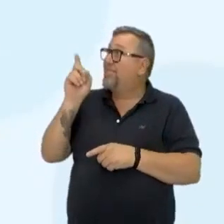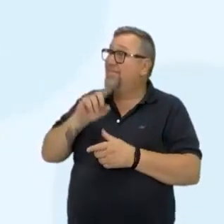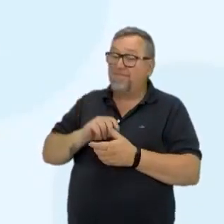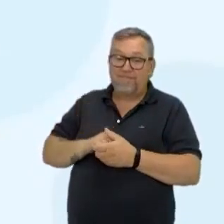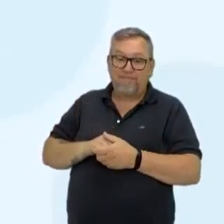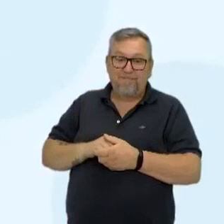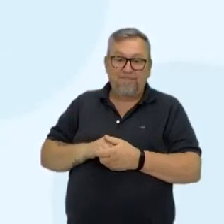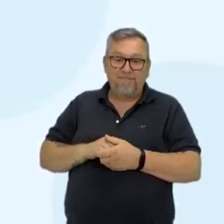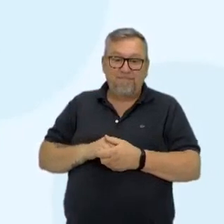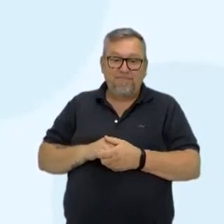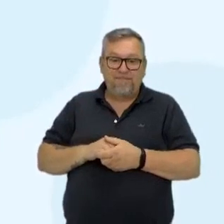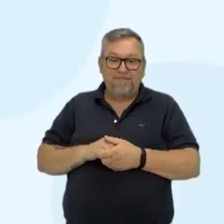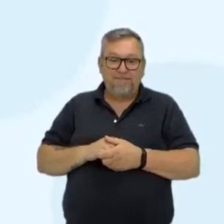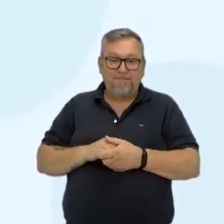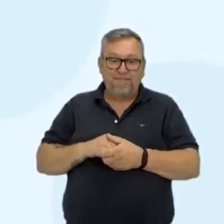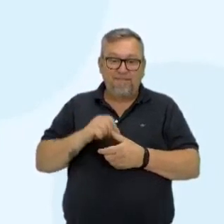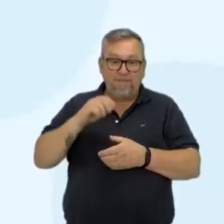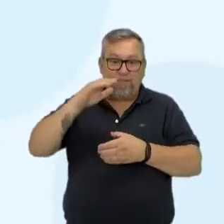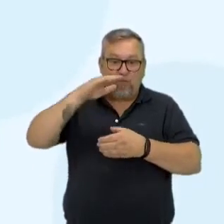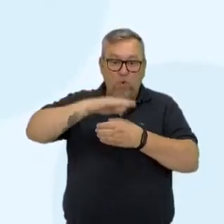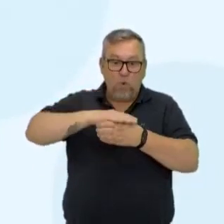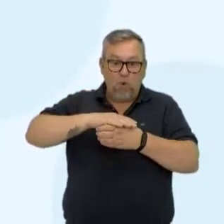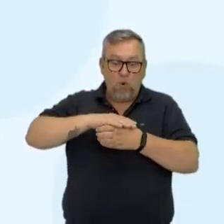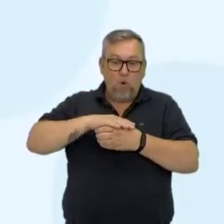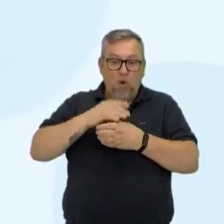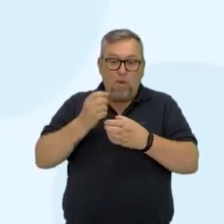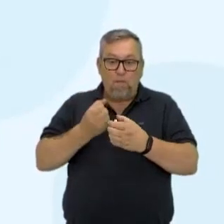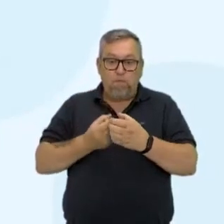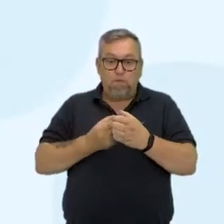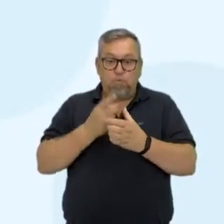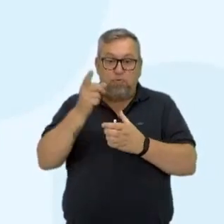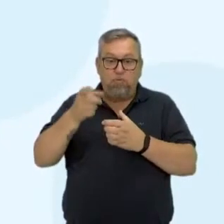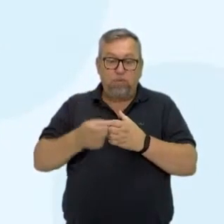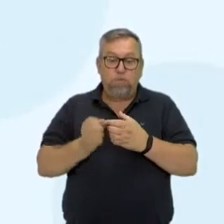Porque se a panela não tiver com a tampa bem fechadinha, o que pode acontecer?